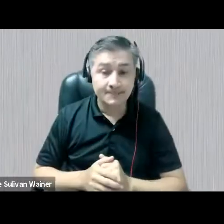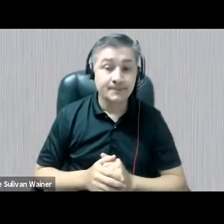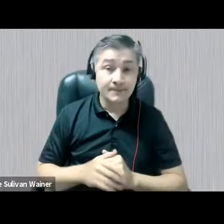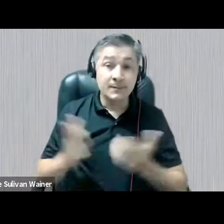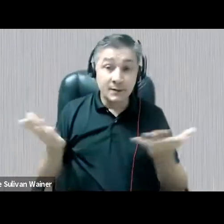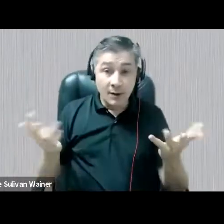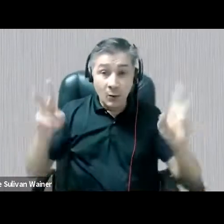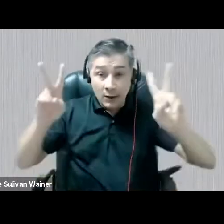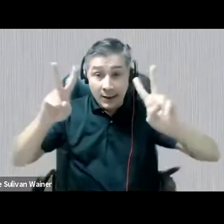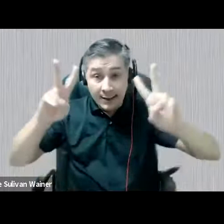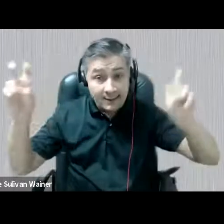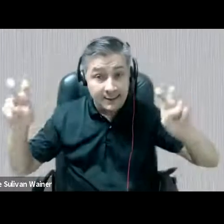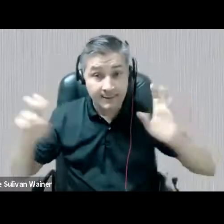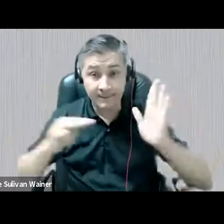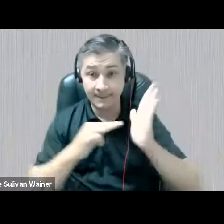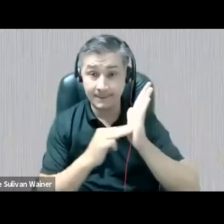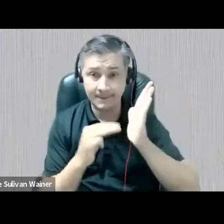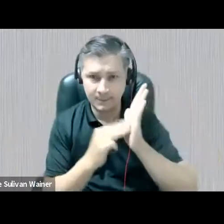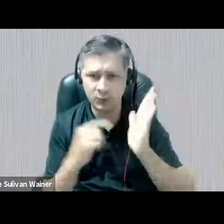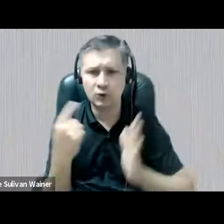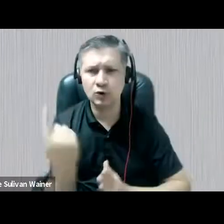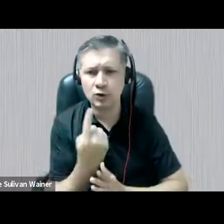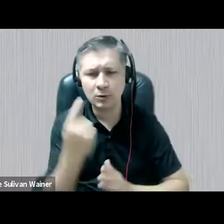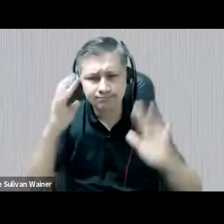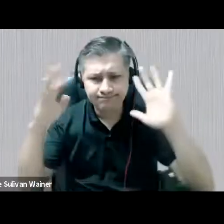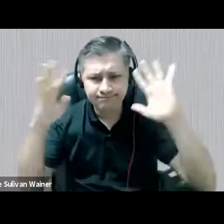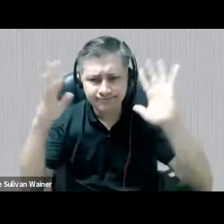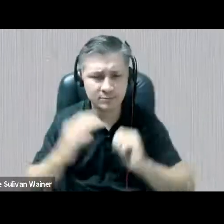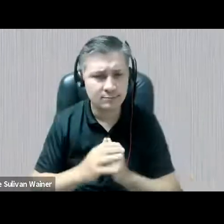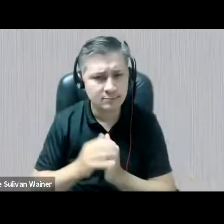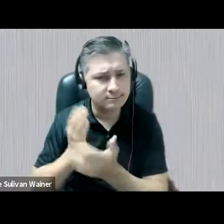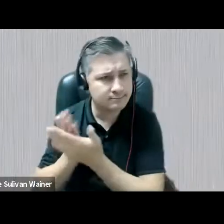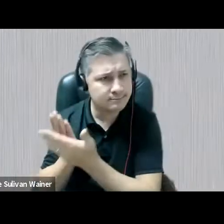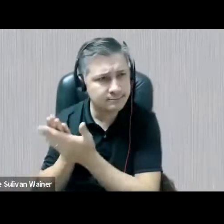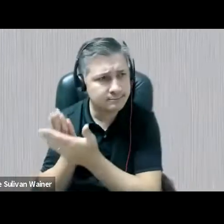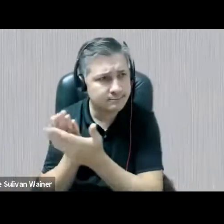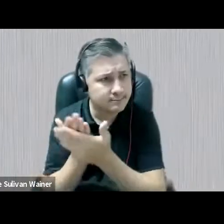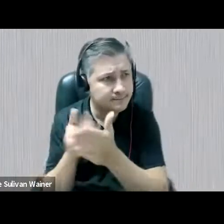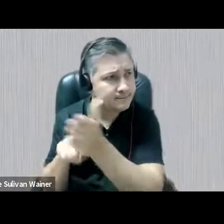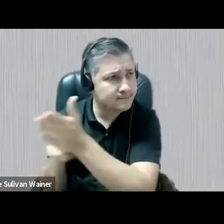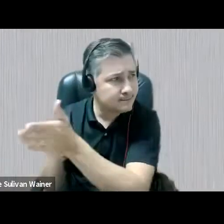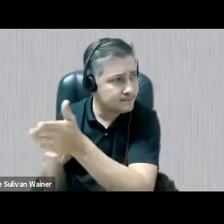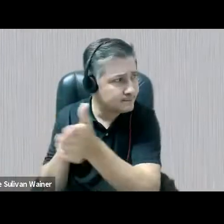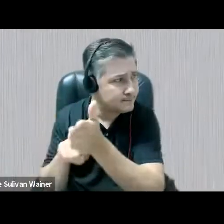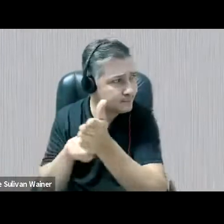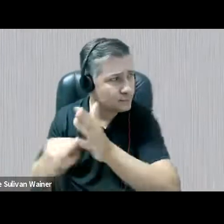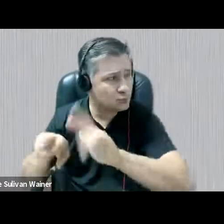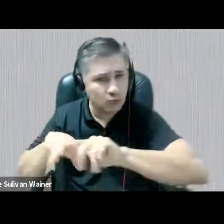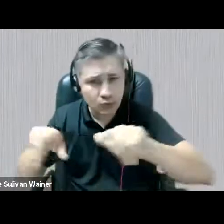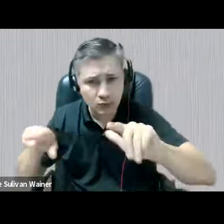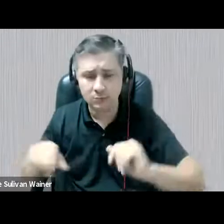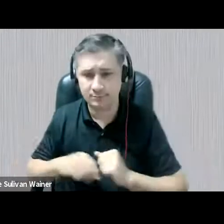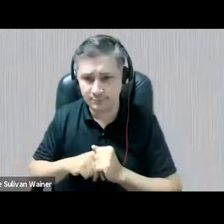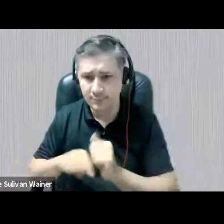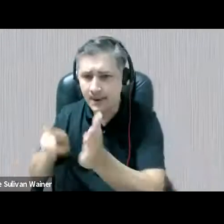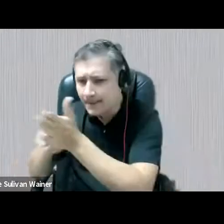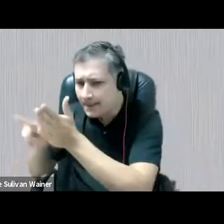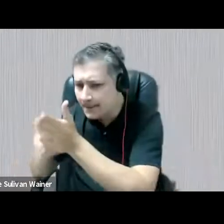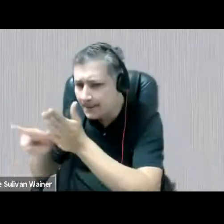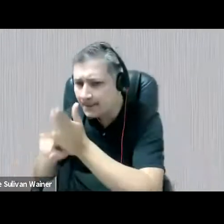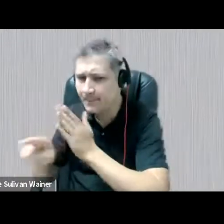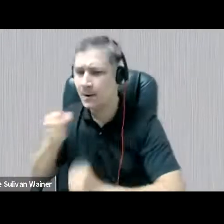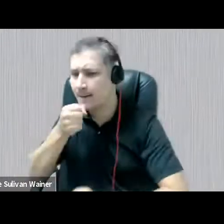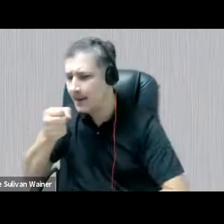né, nós, então, utilizamos questionários, fizemos uma